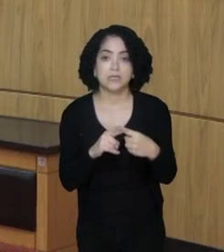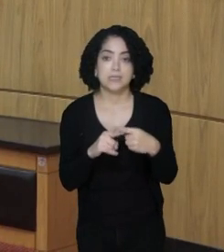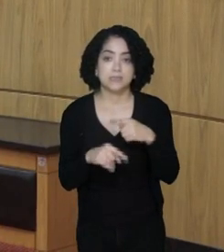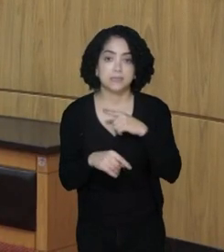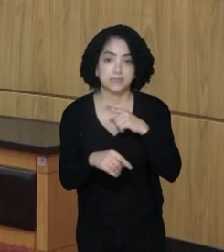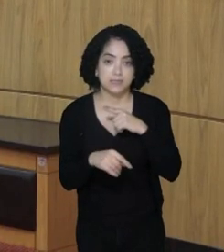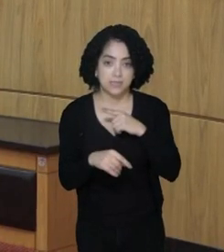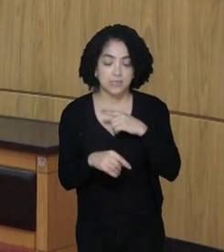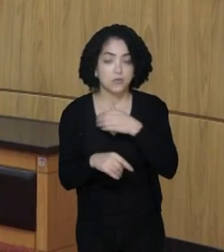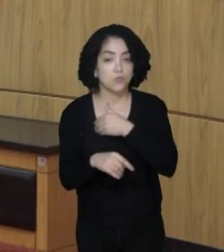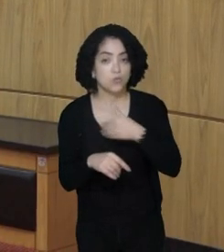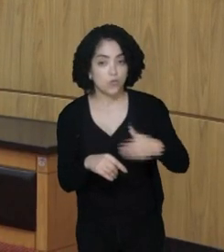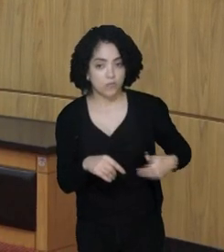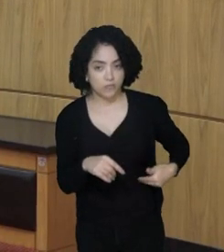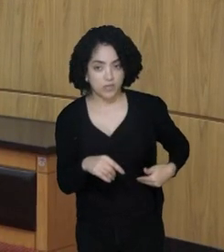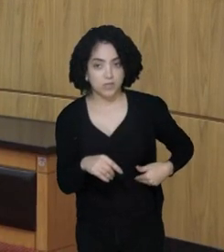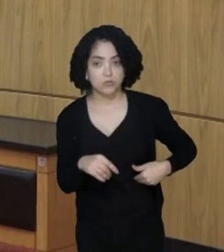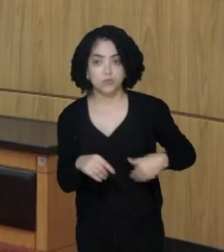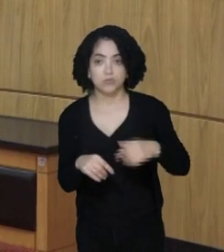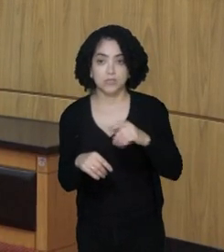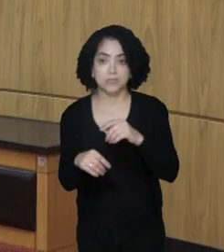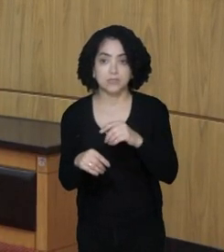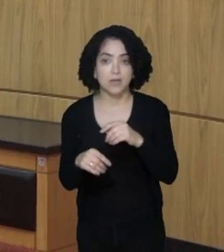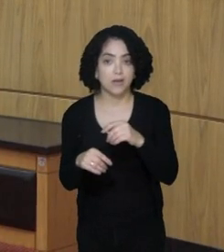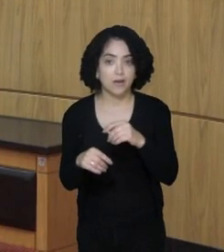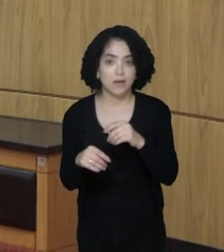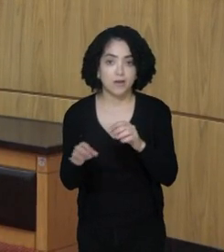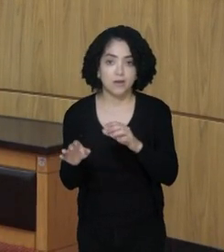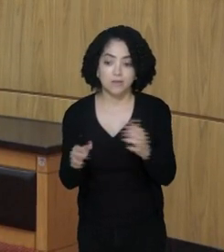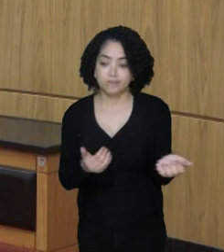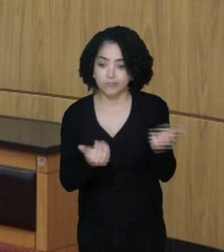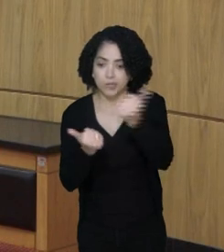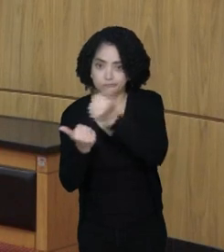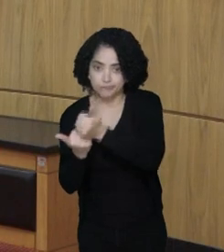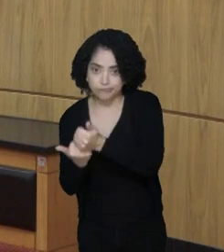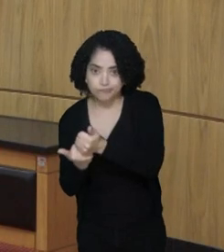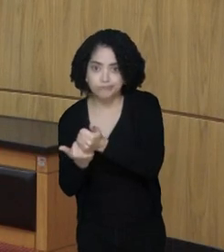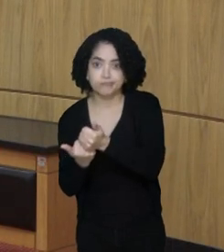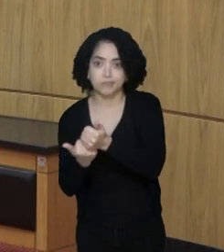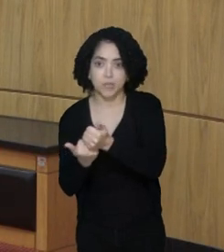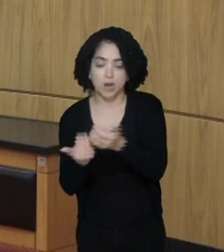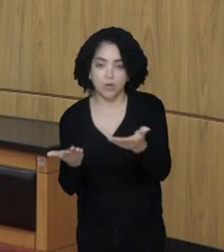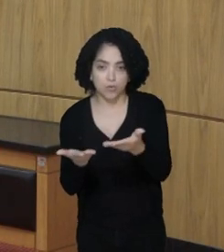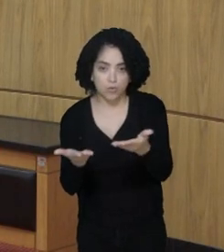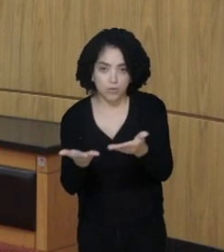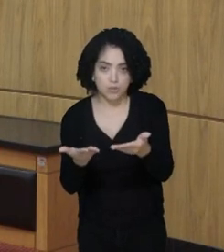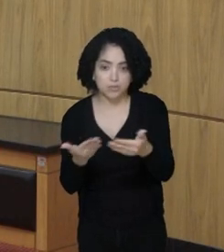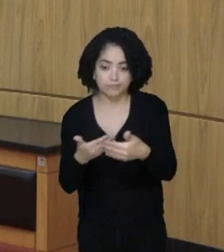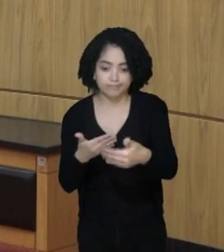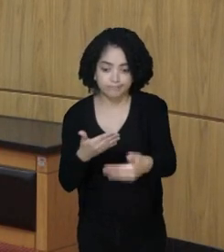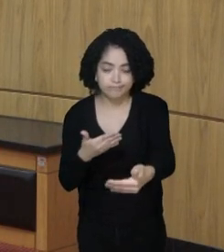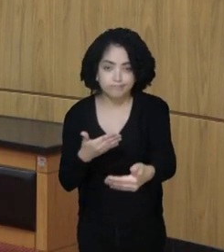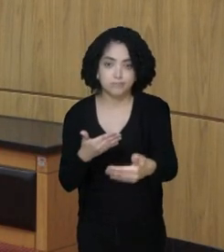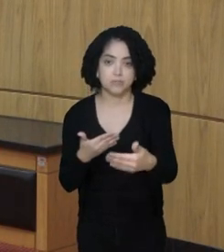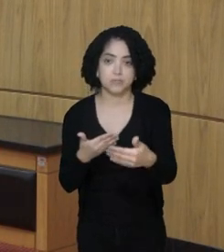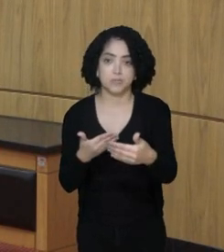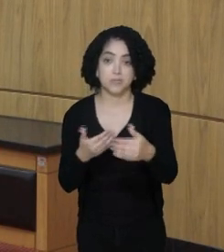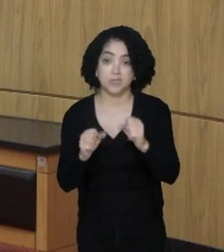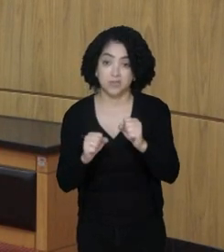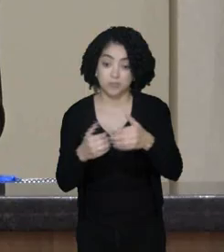um governo que está de saída e que deixaria ou um processo desse que é uma armadilha.